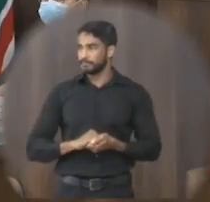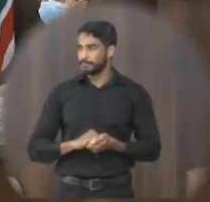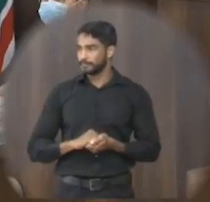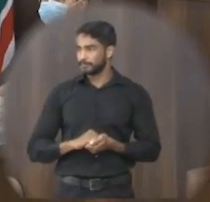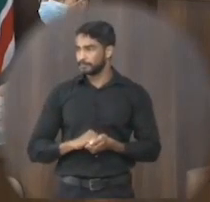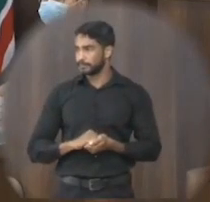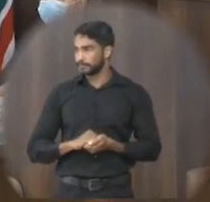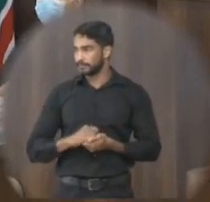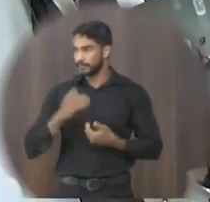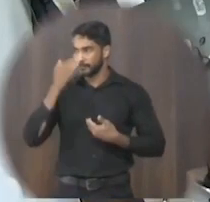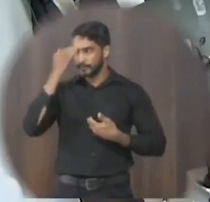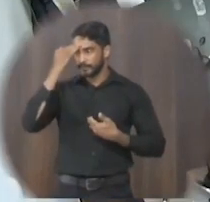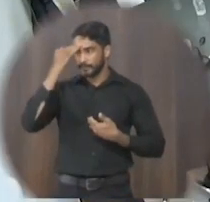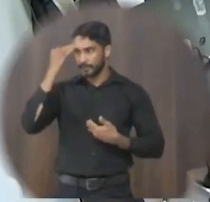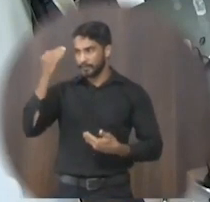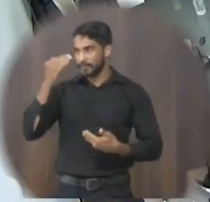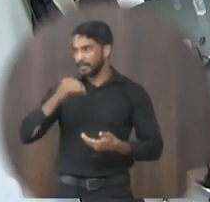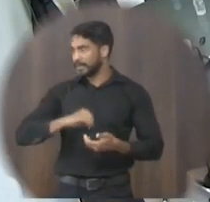obrigado